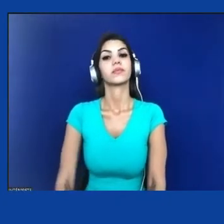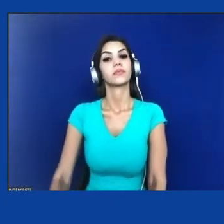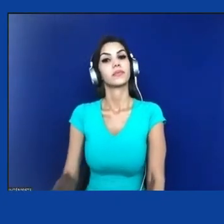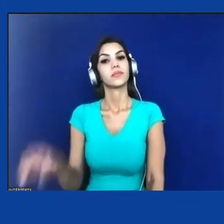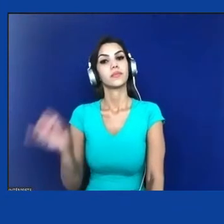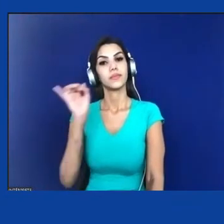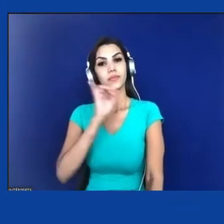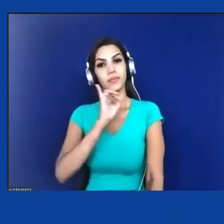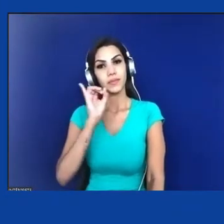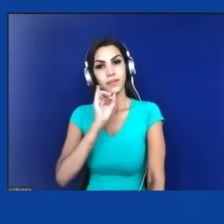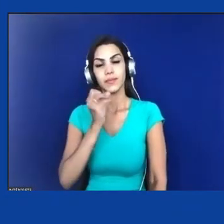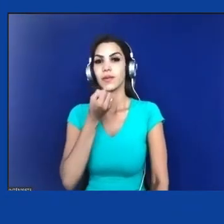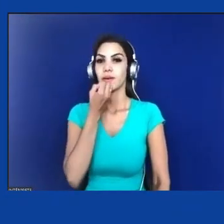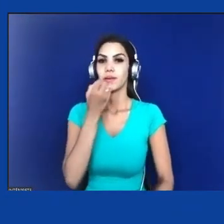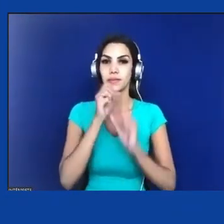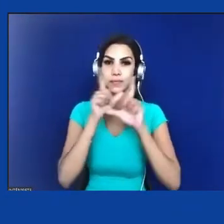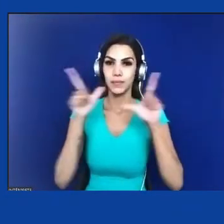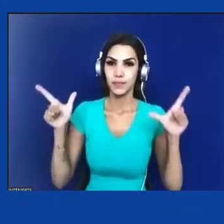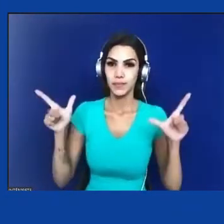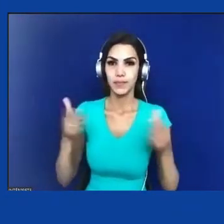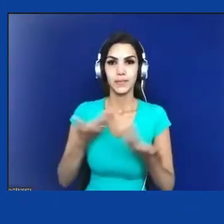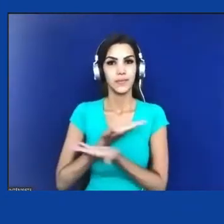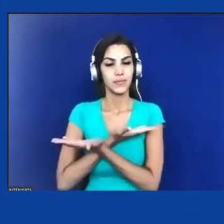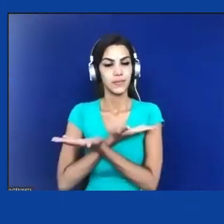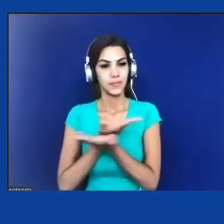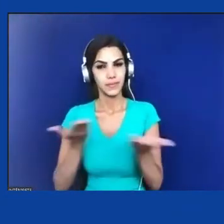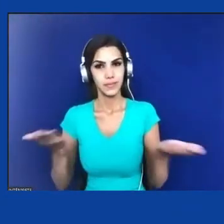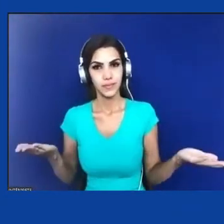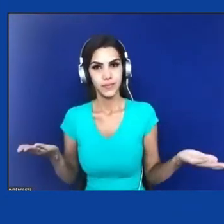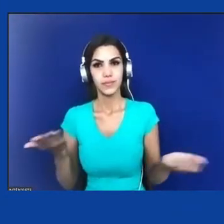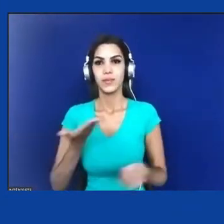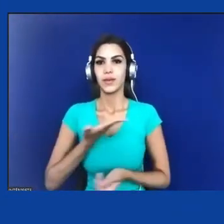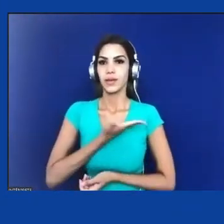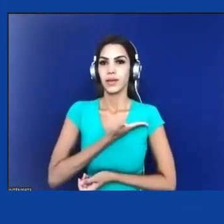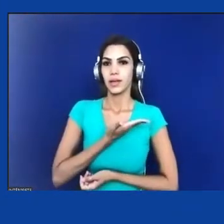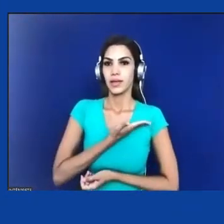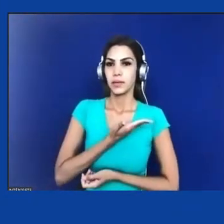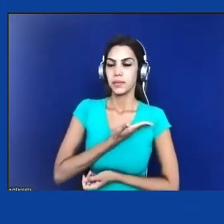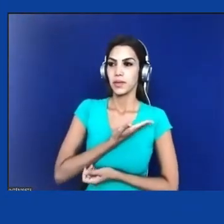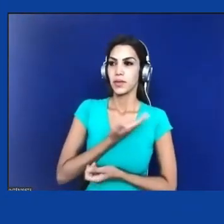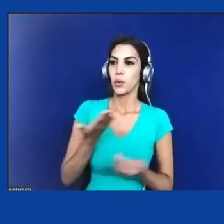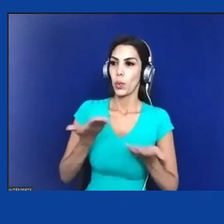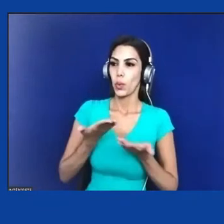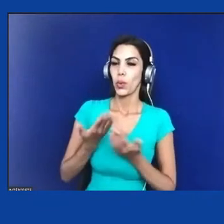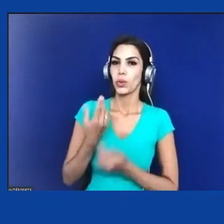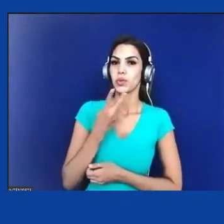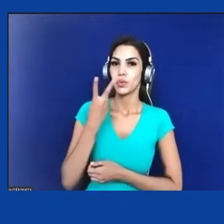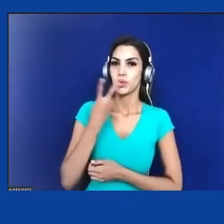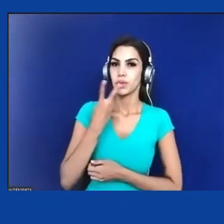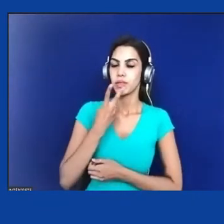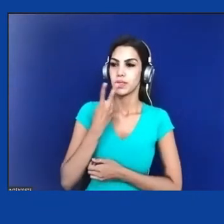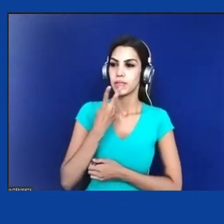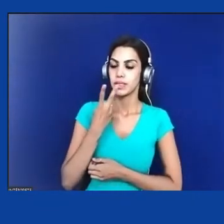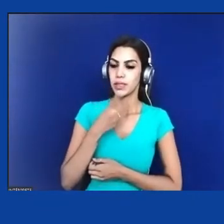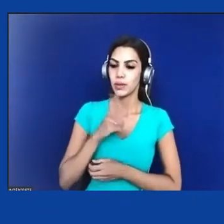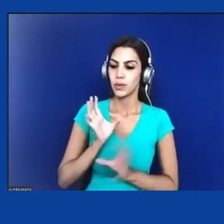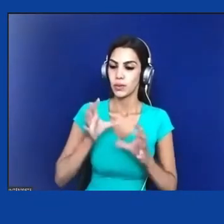bom dia, bom dia aos colegas de segunda sessão do simpósio especial número 11,